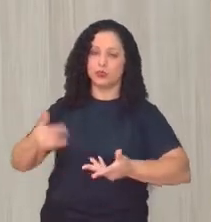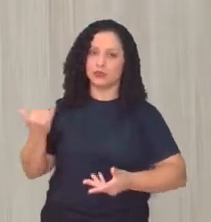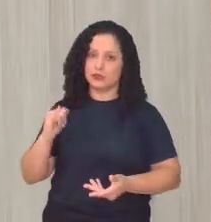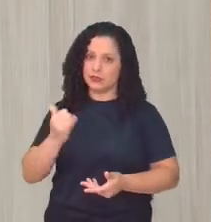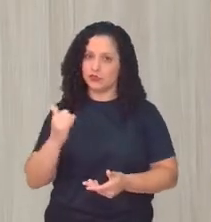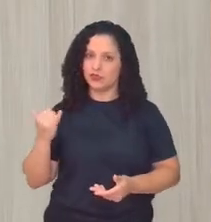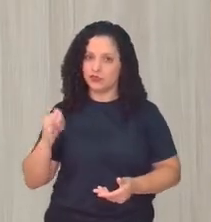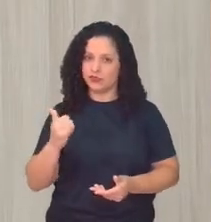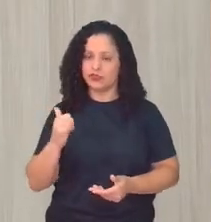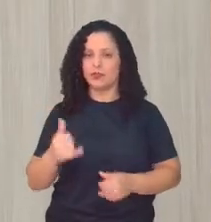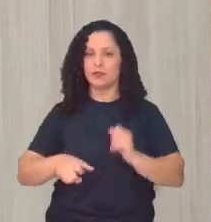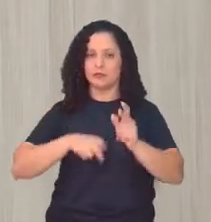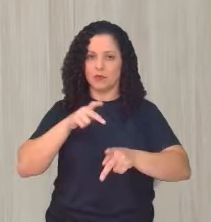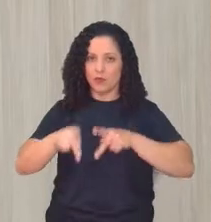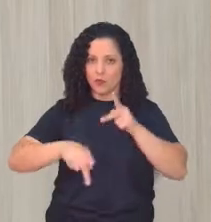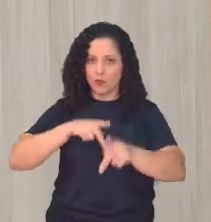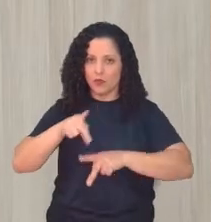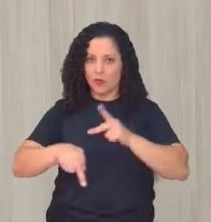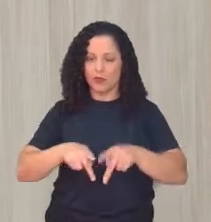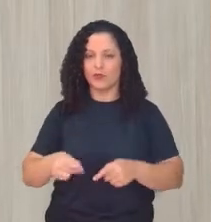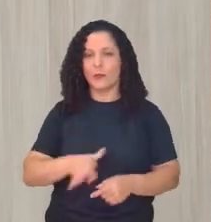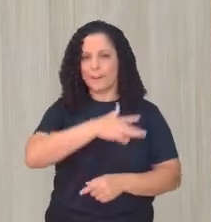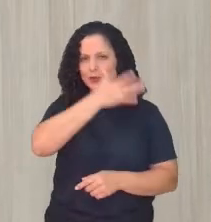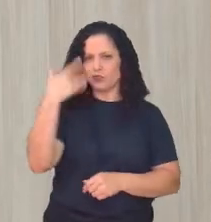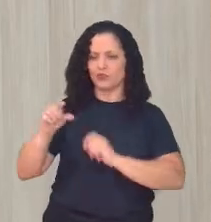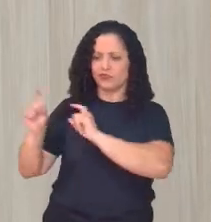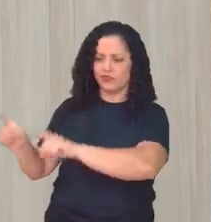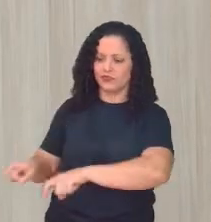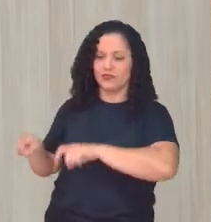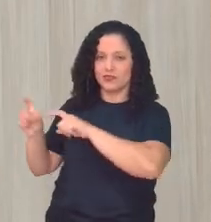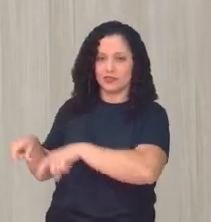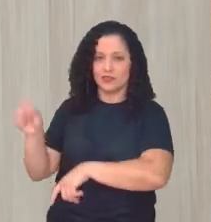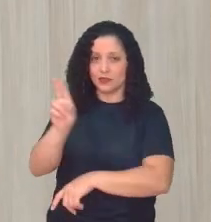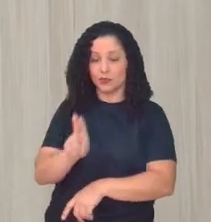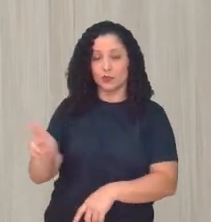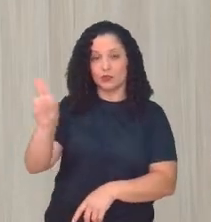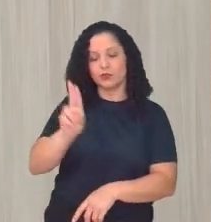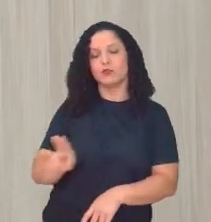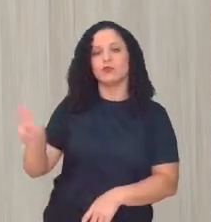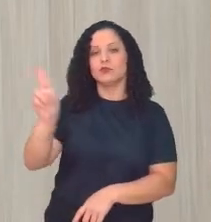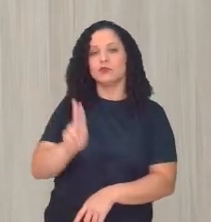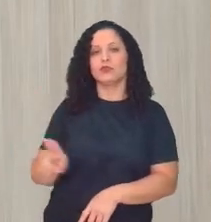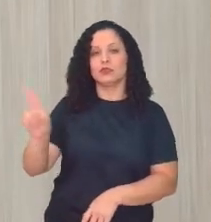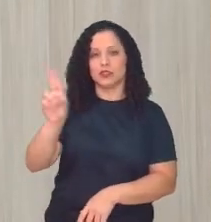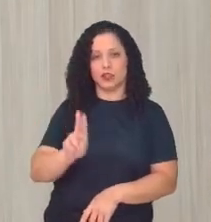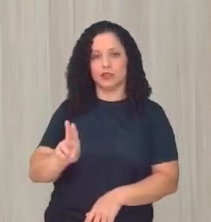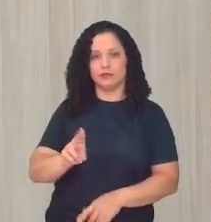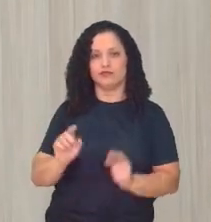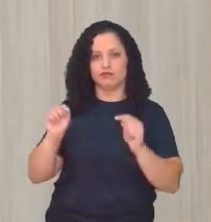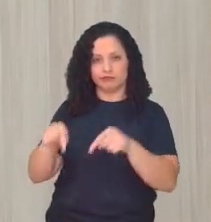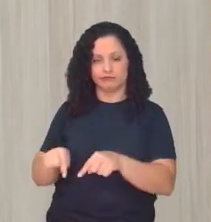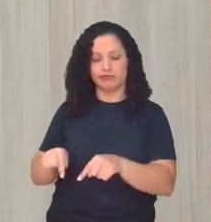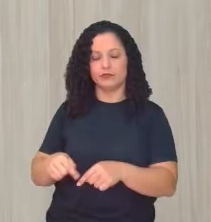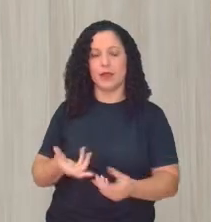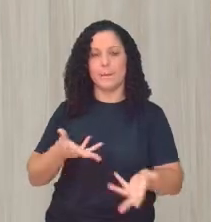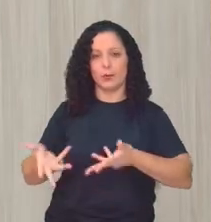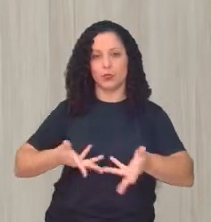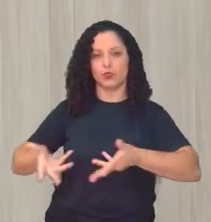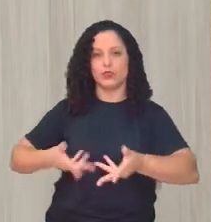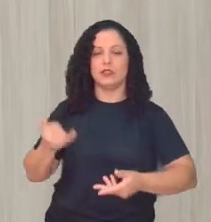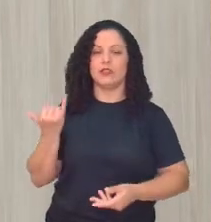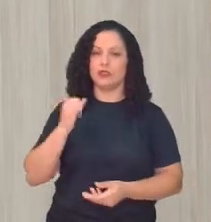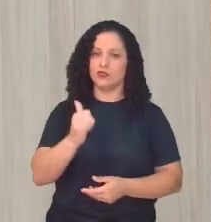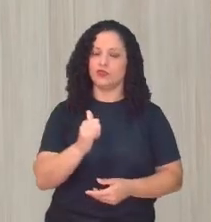né? Então, muita dessa população vive na zona rural e é utilizada, né? Utiliza da vegetação para gerar energia.